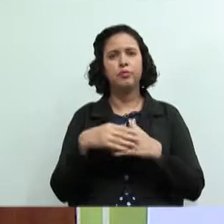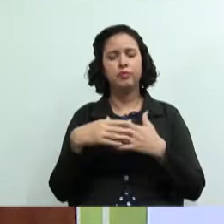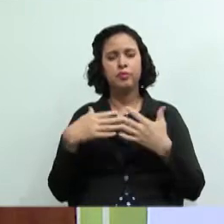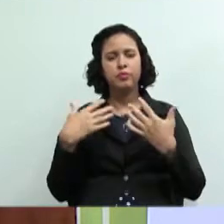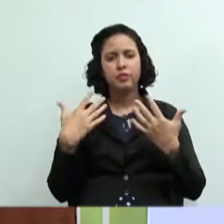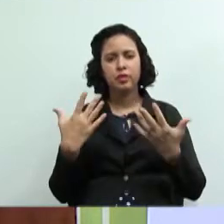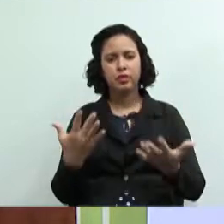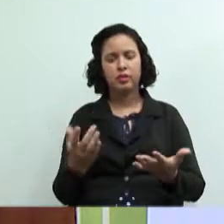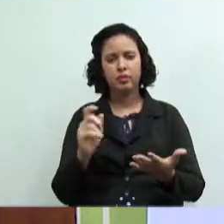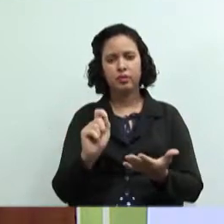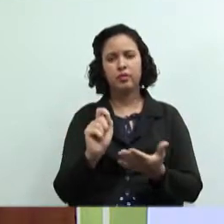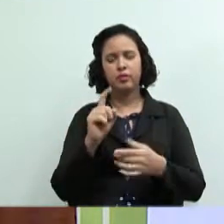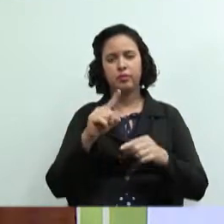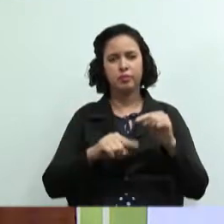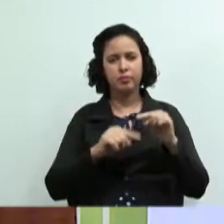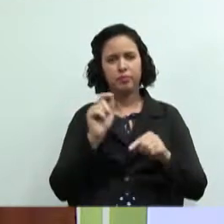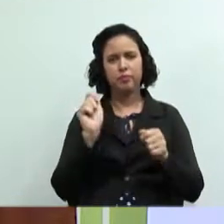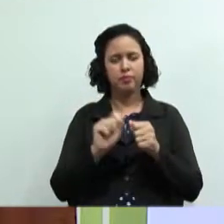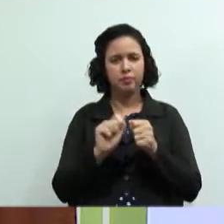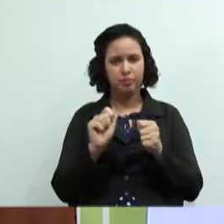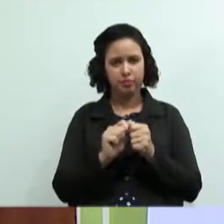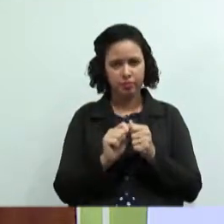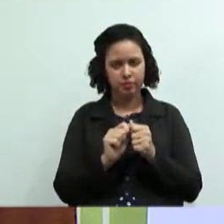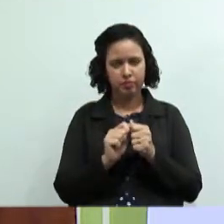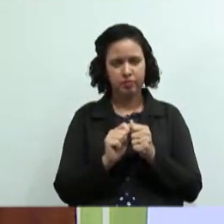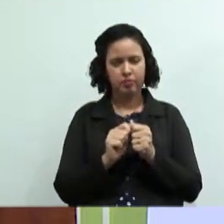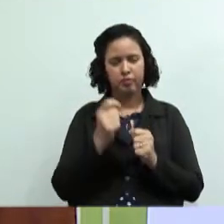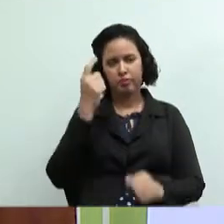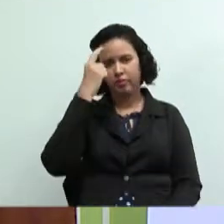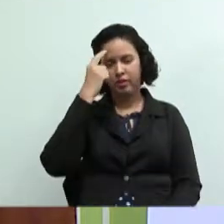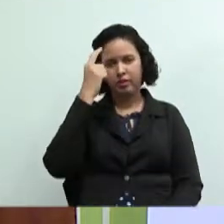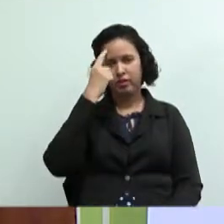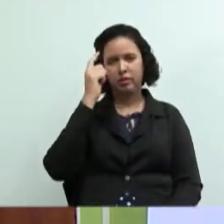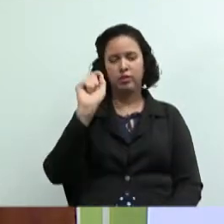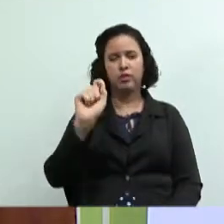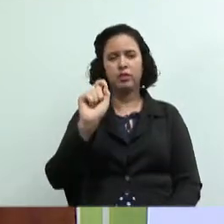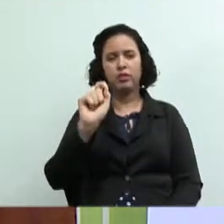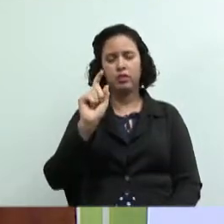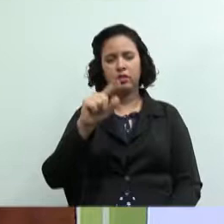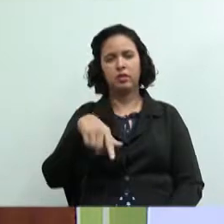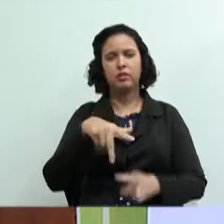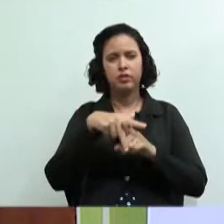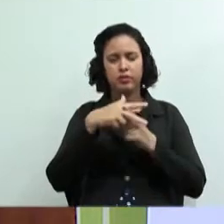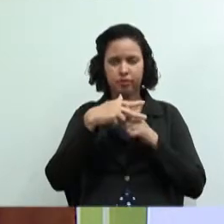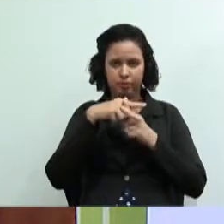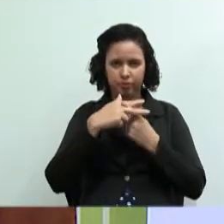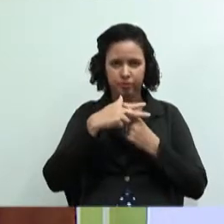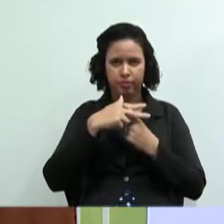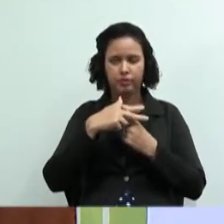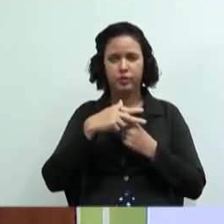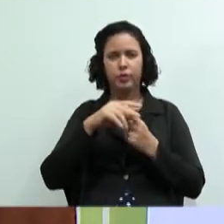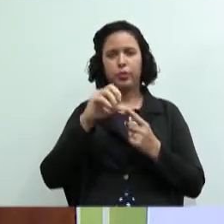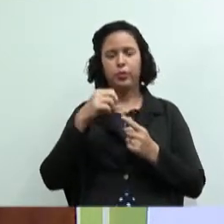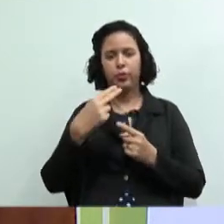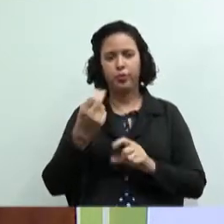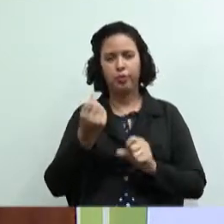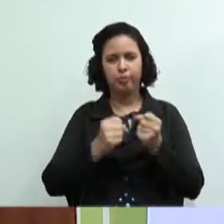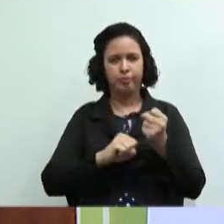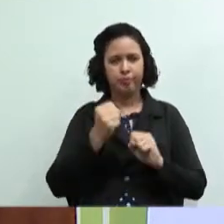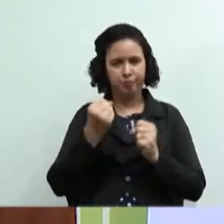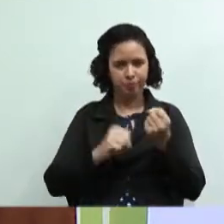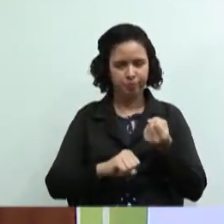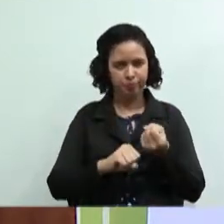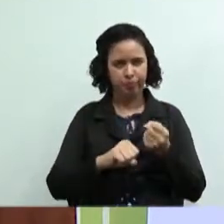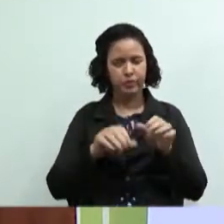através dos quais produzimos algo nós pensamos imediatamente numa ferramenta ou numa máquina uma